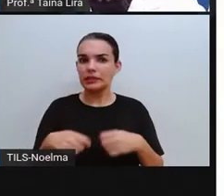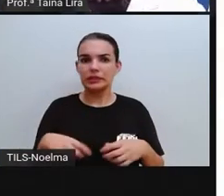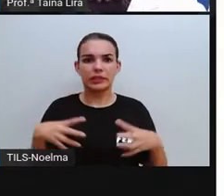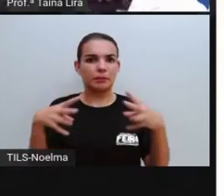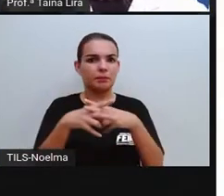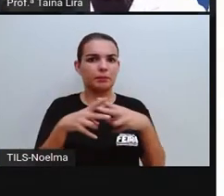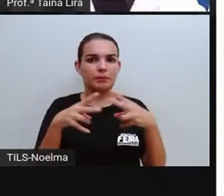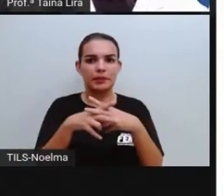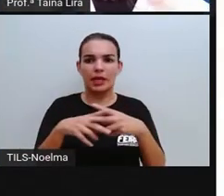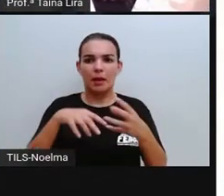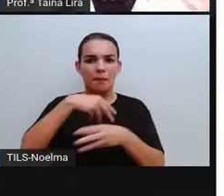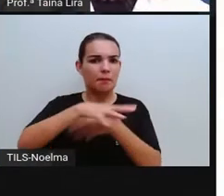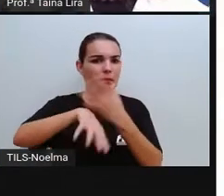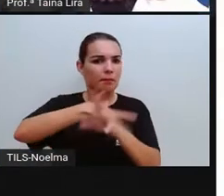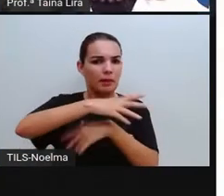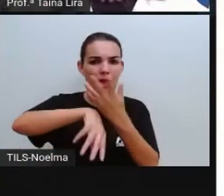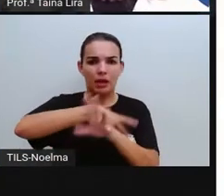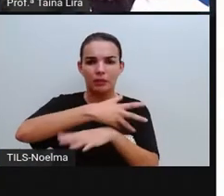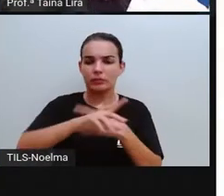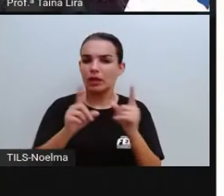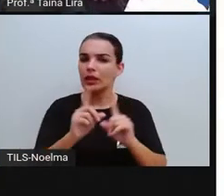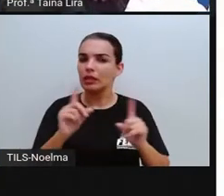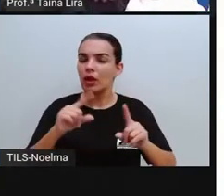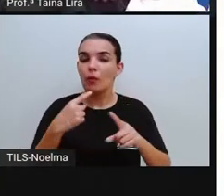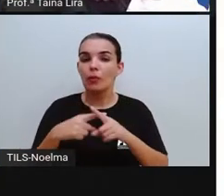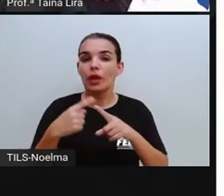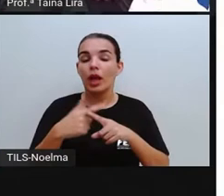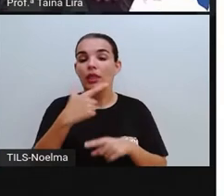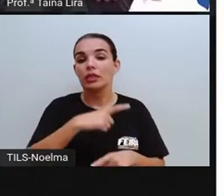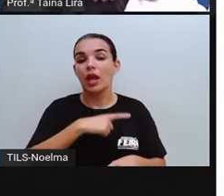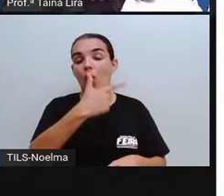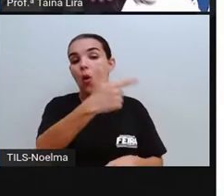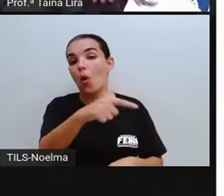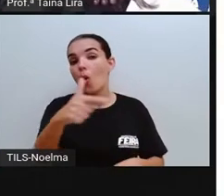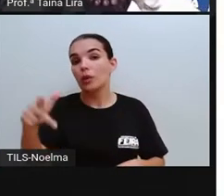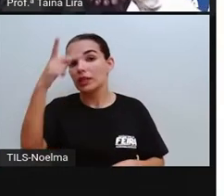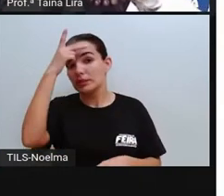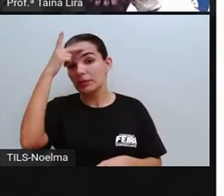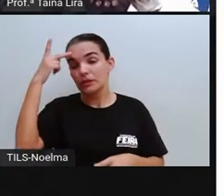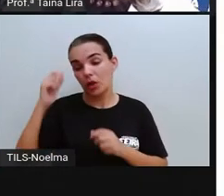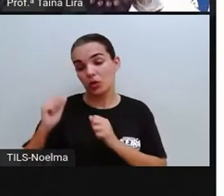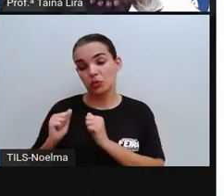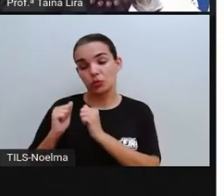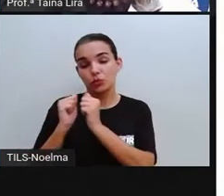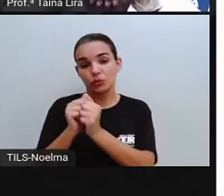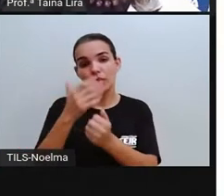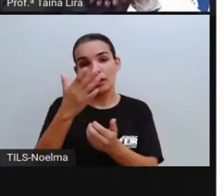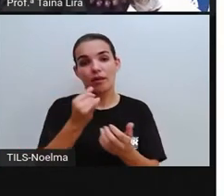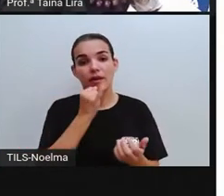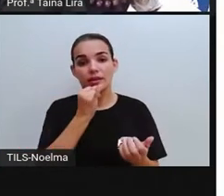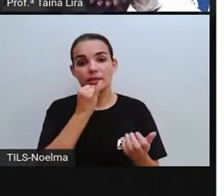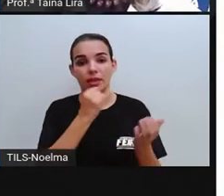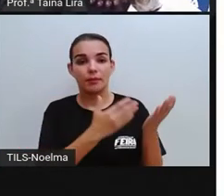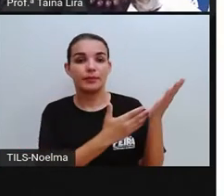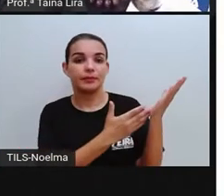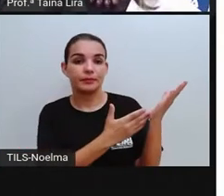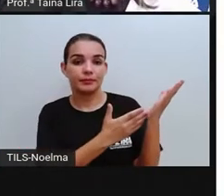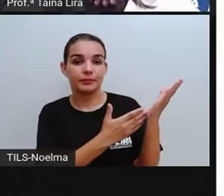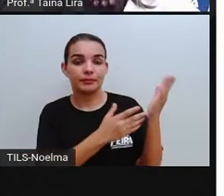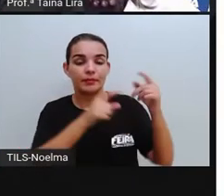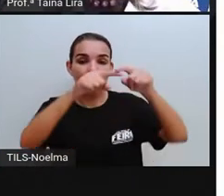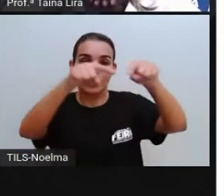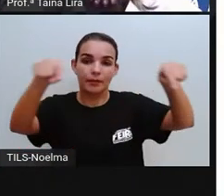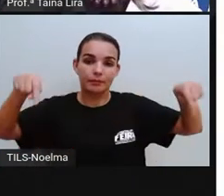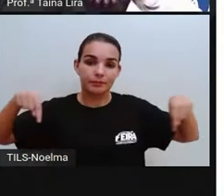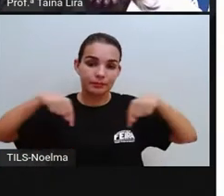outras pessoas ali junto com a gente, certo? Então, por exemplo, a Pró trouxe alguns exemplos aqui de espaço público. As